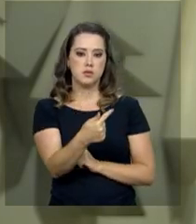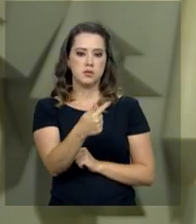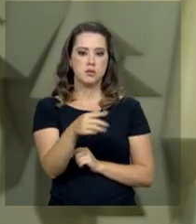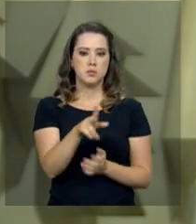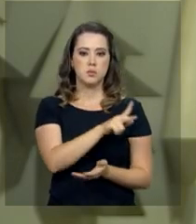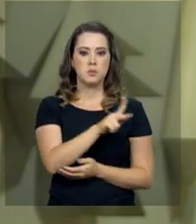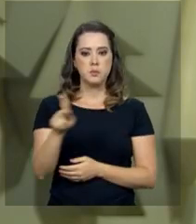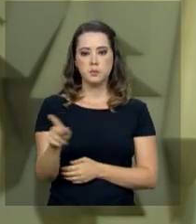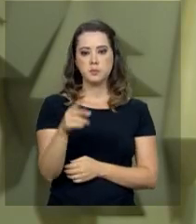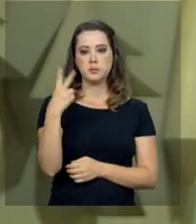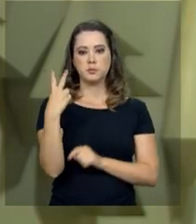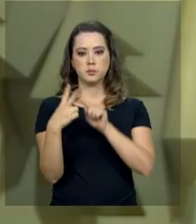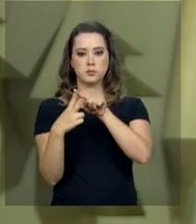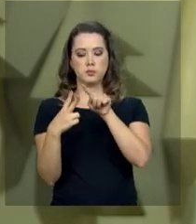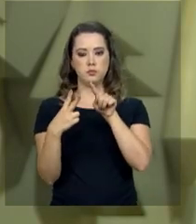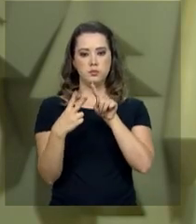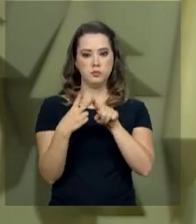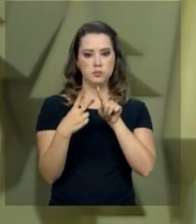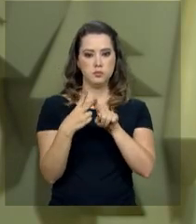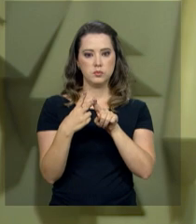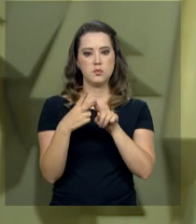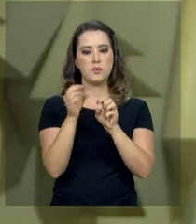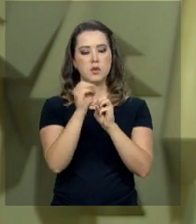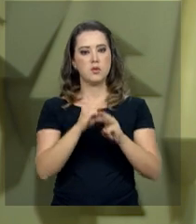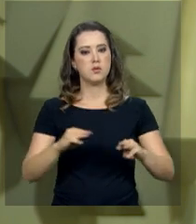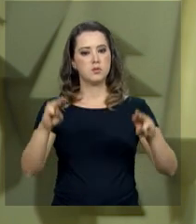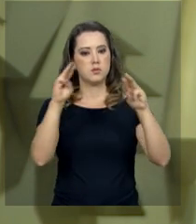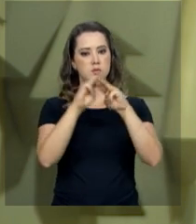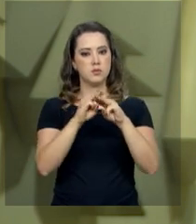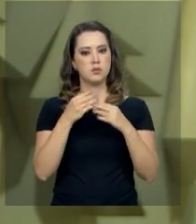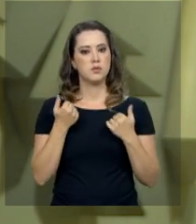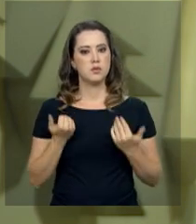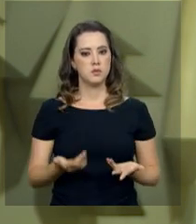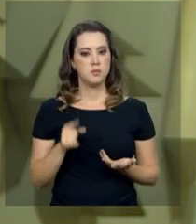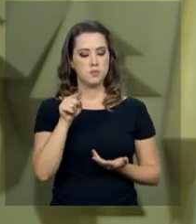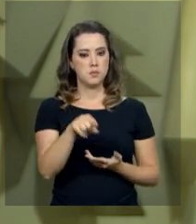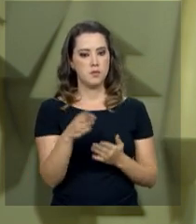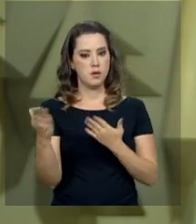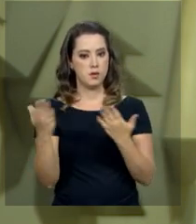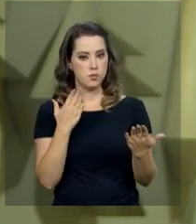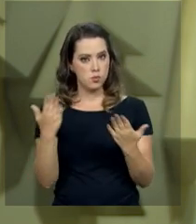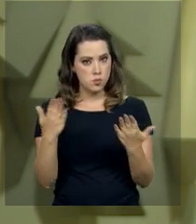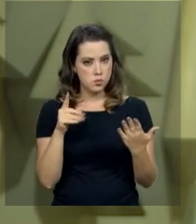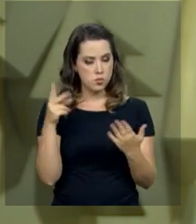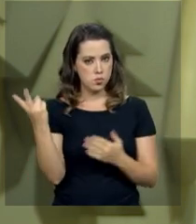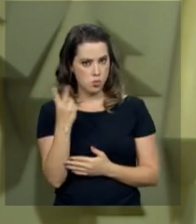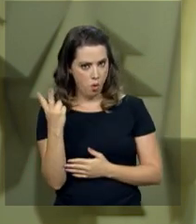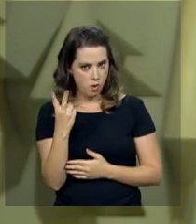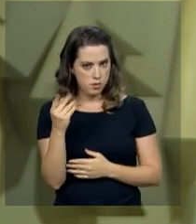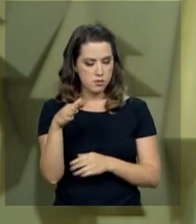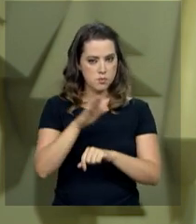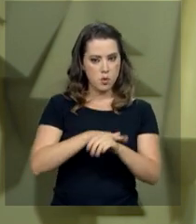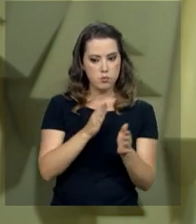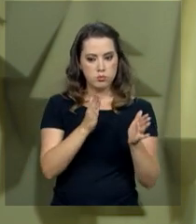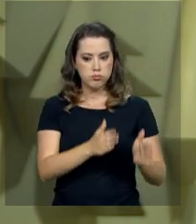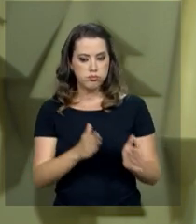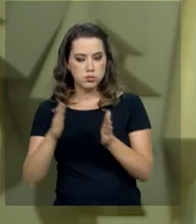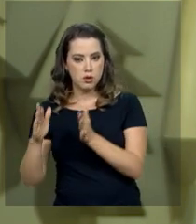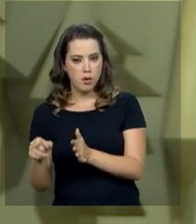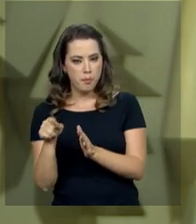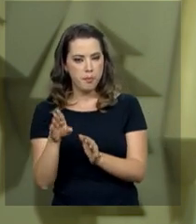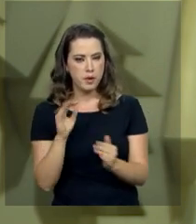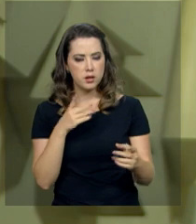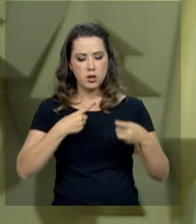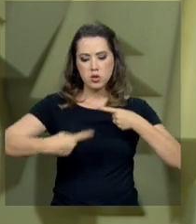presidir em dois momentos a Assembleia Geral das Nações Unidas. Em ambas as ocasiões, os debates se concentraram na